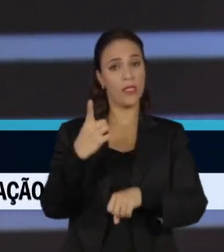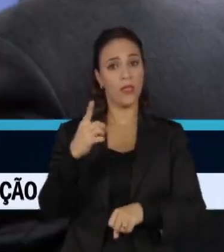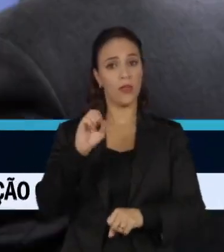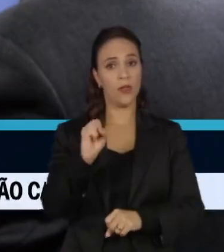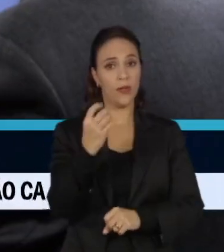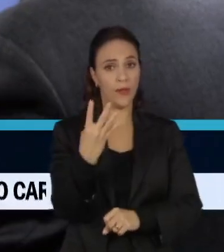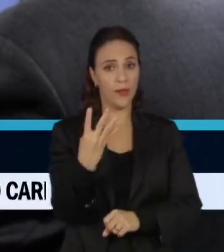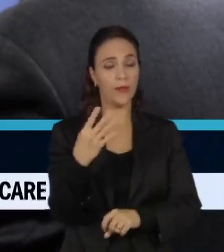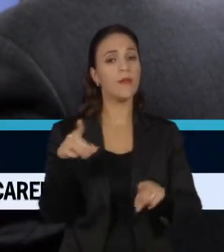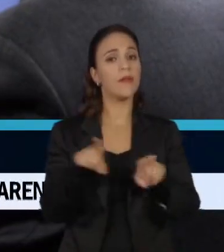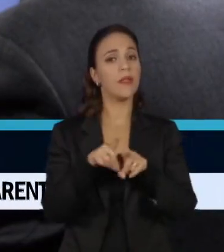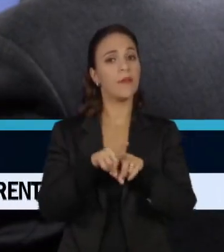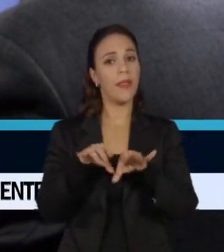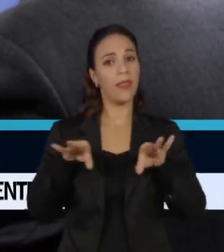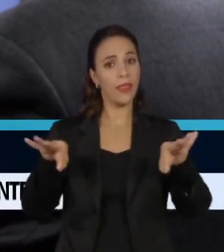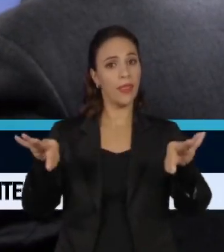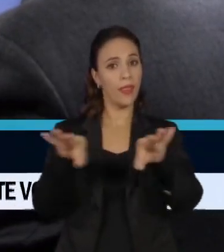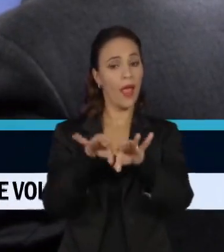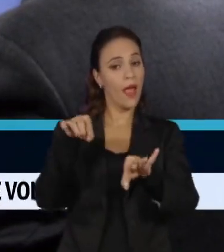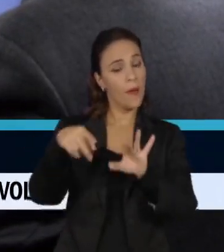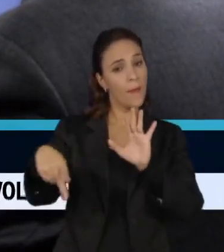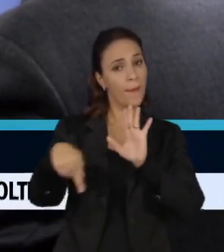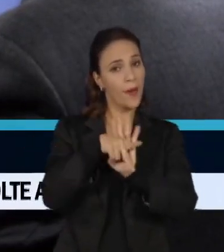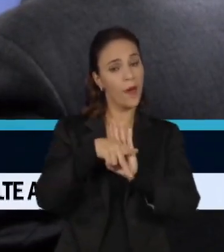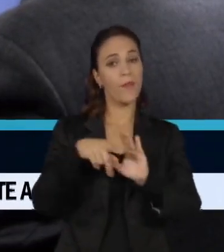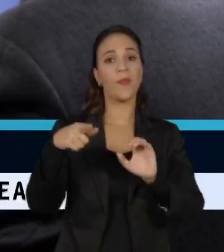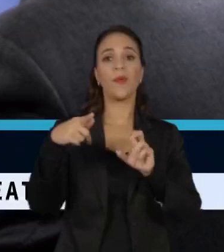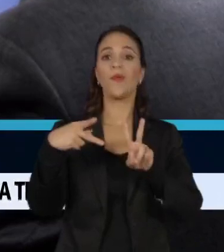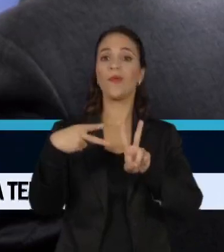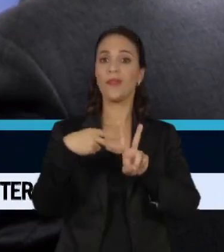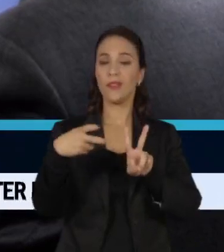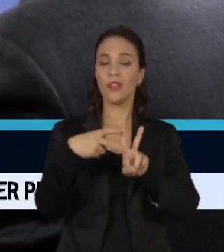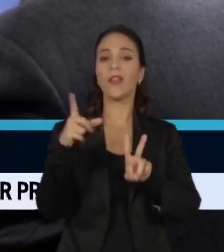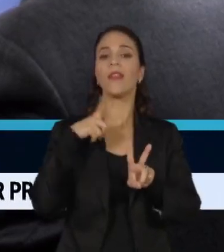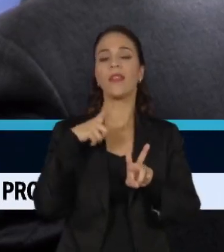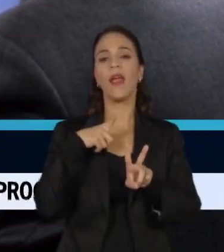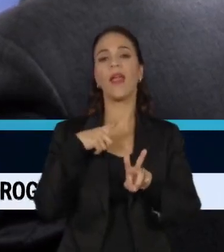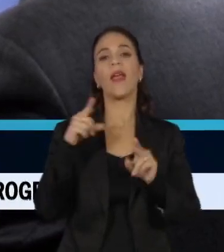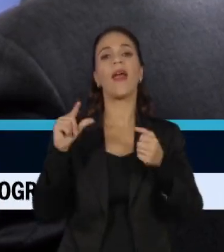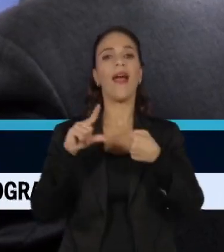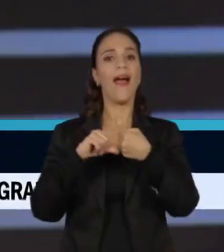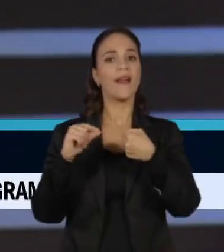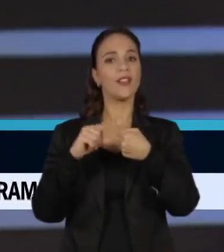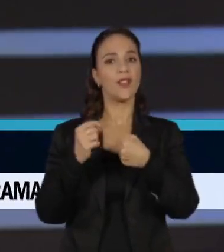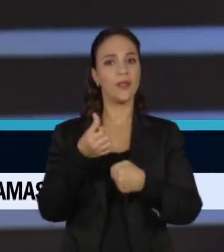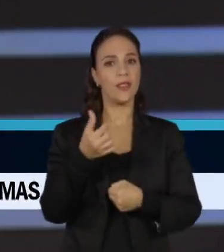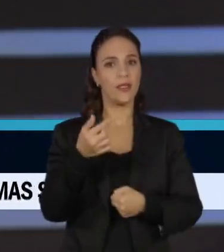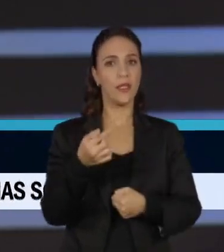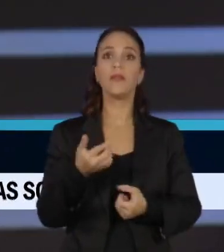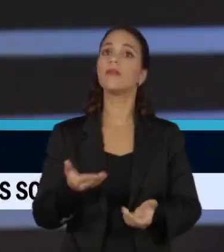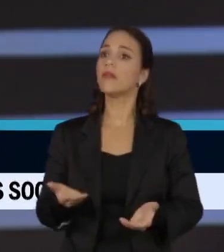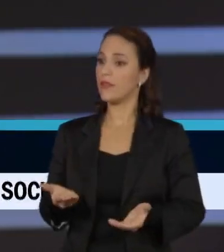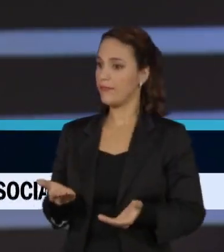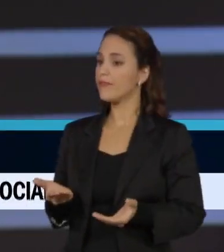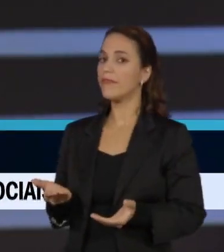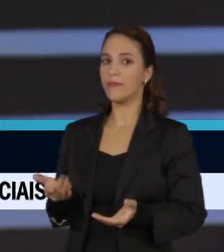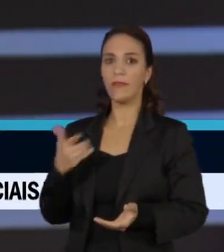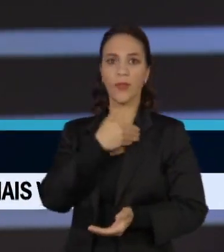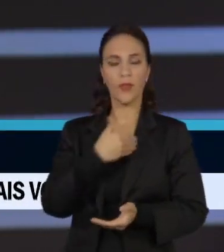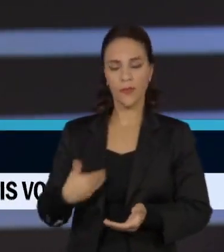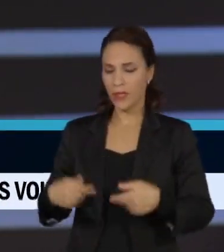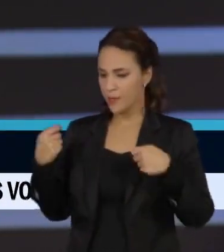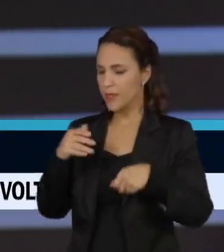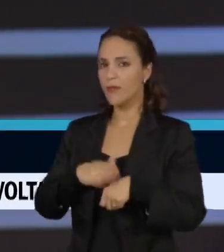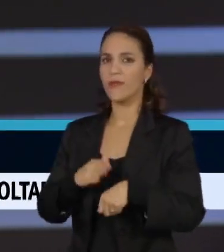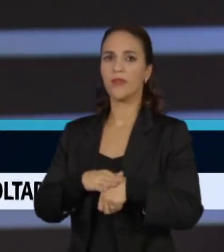como a demarcação de terras indígenas, que está no artigo 67. É dever do Estado fazer isso. Sim, dever de fazer, tem que fazer,